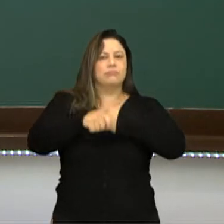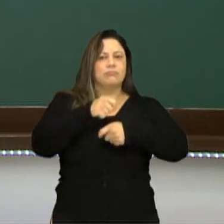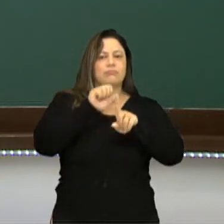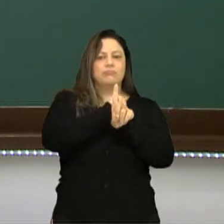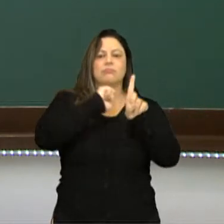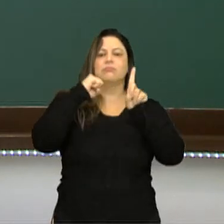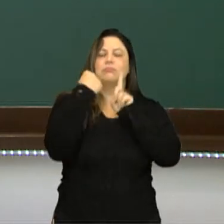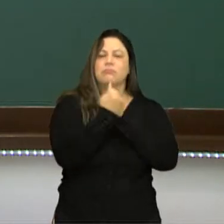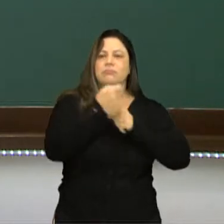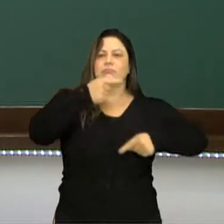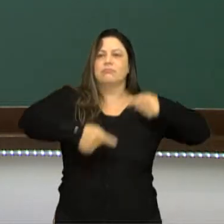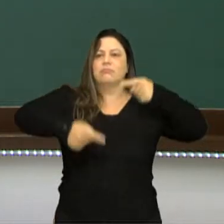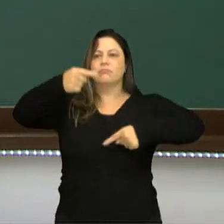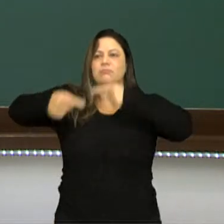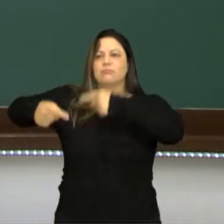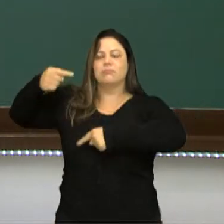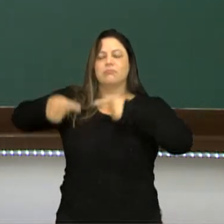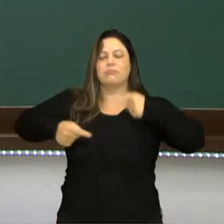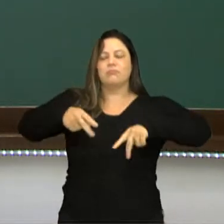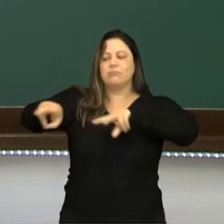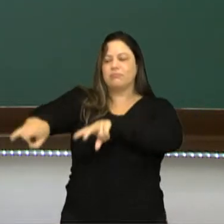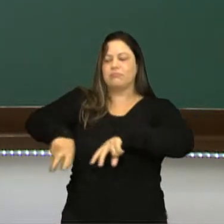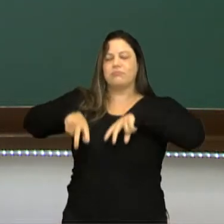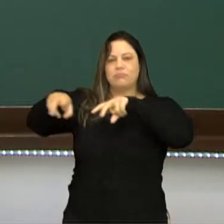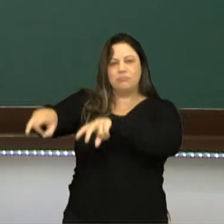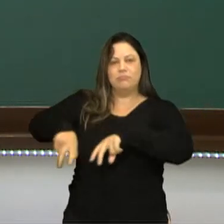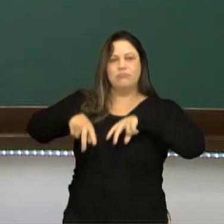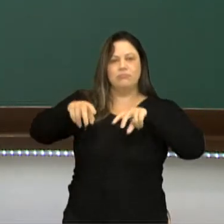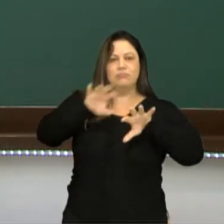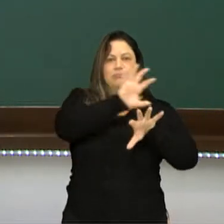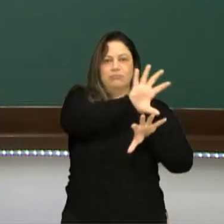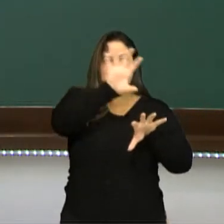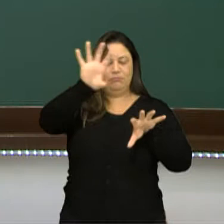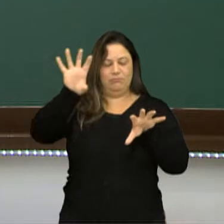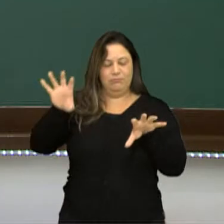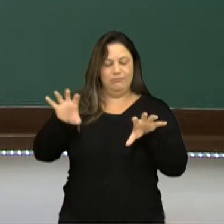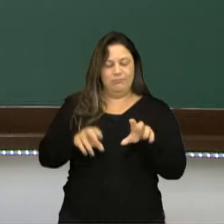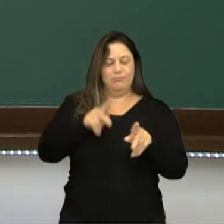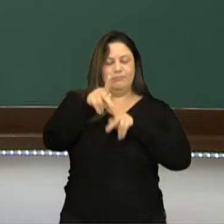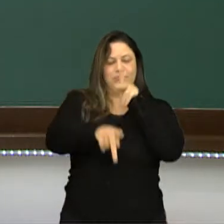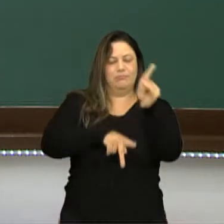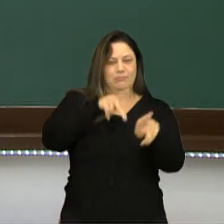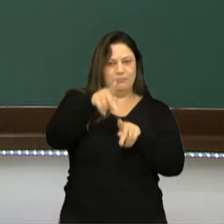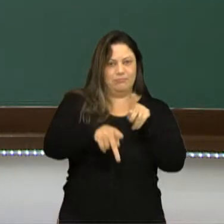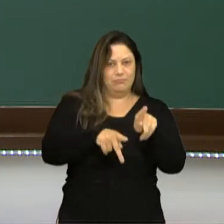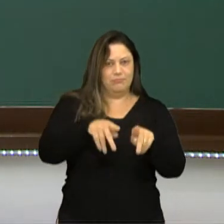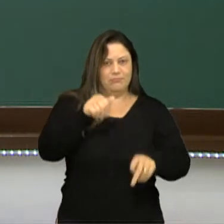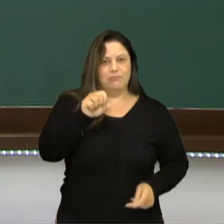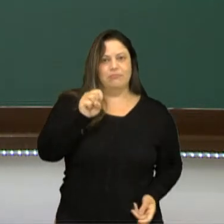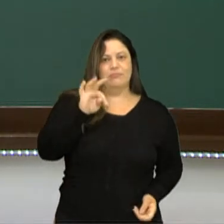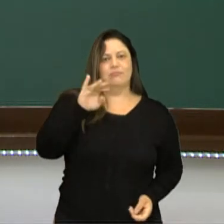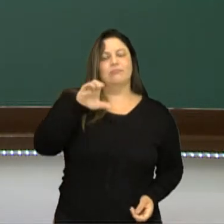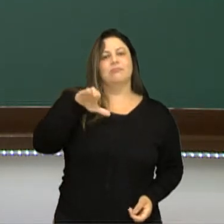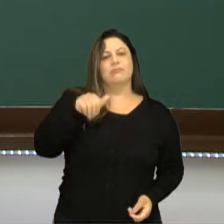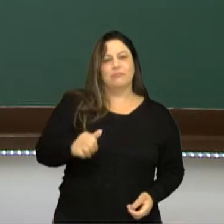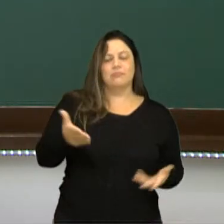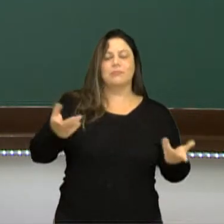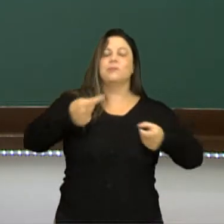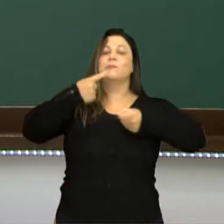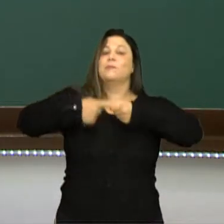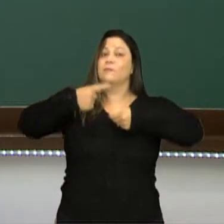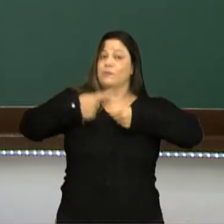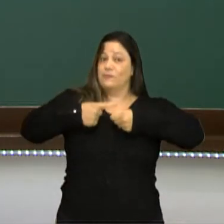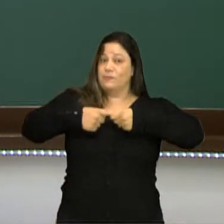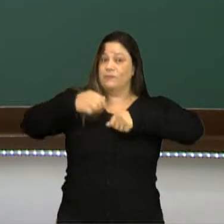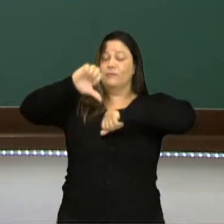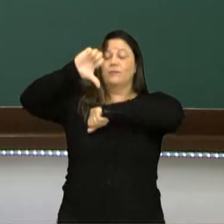social, político da agricultura da região do Império Azteca, do povo Azteca. Então aqui a cidade capital do